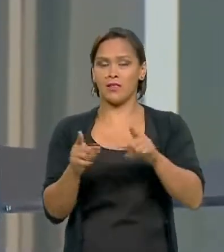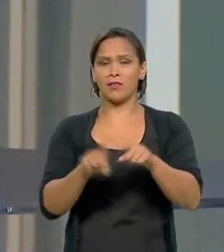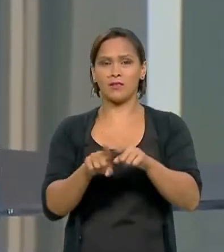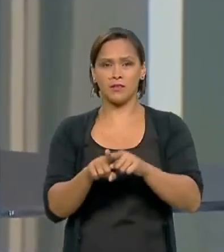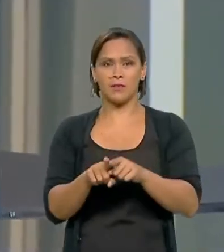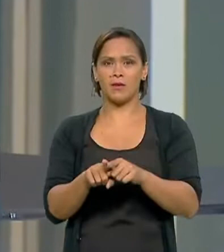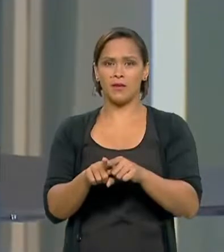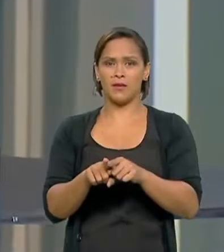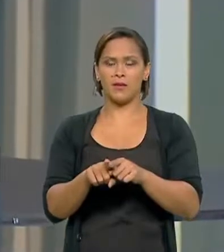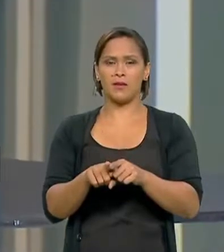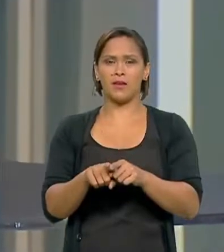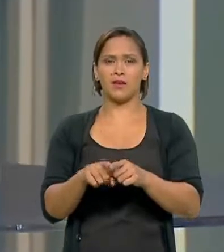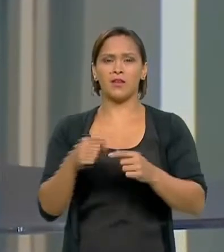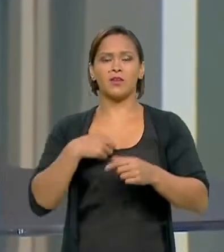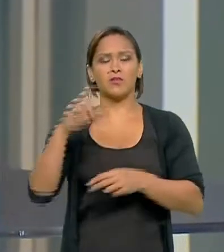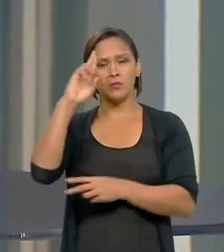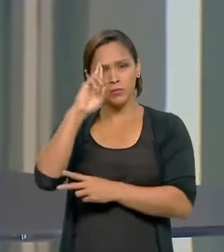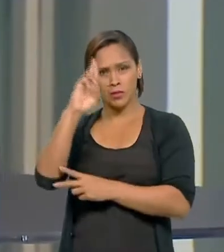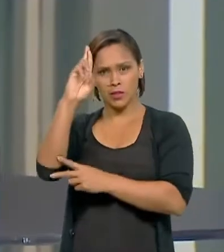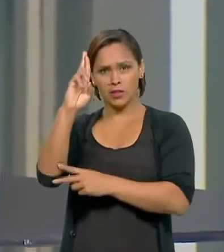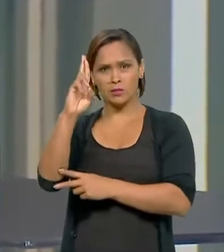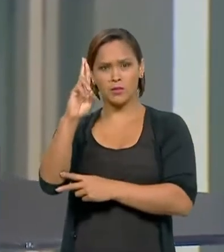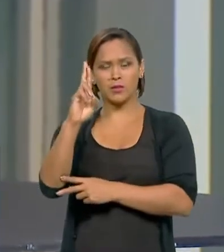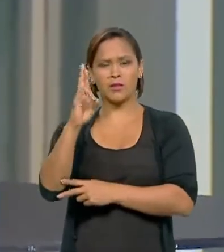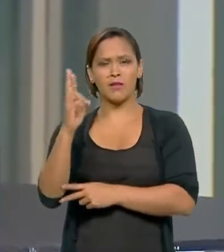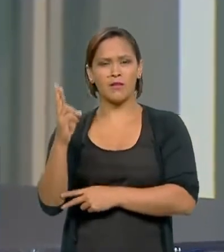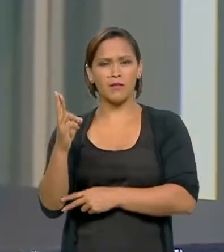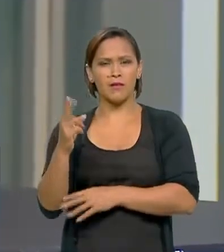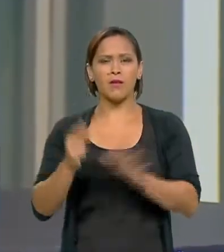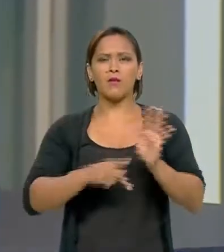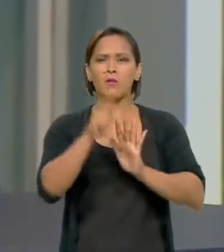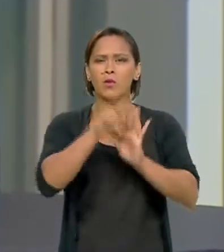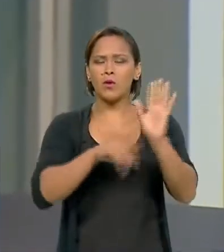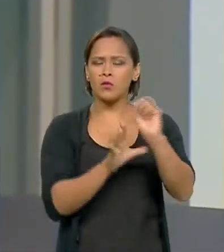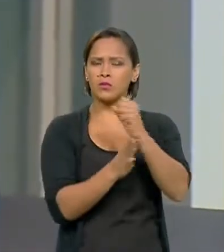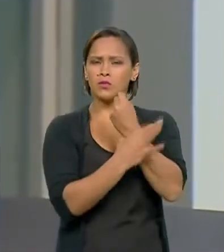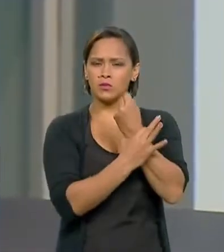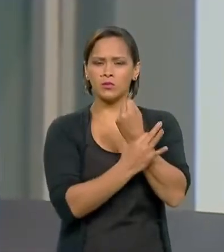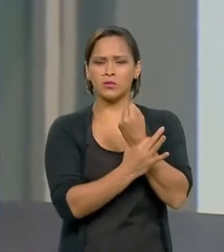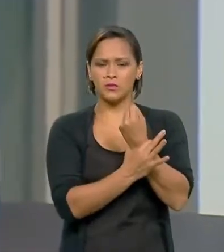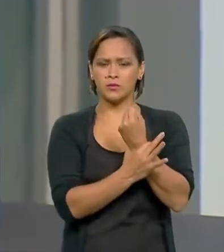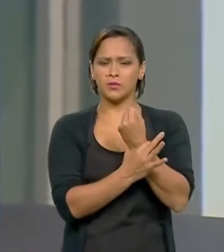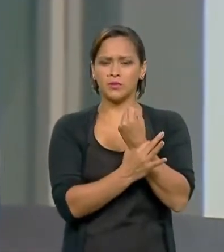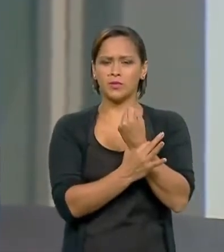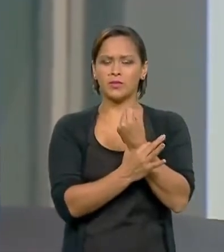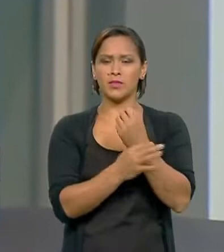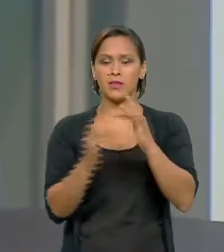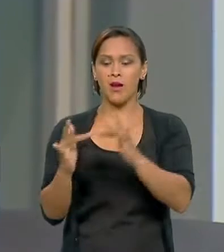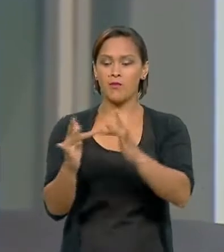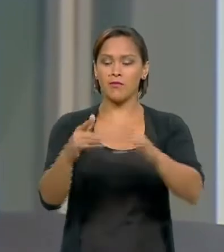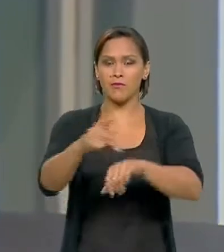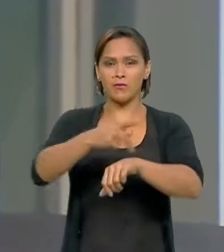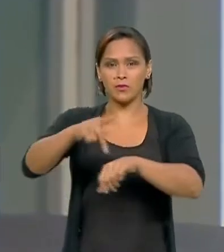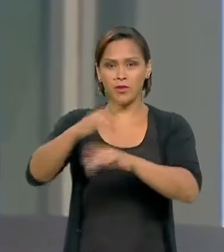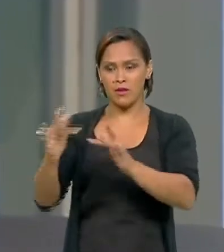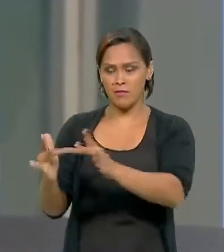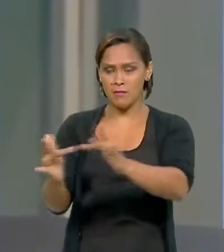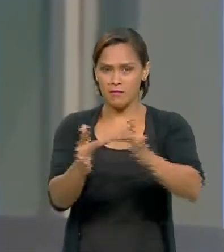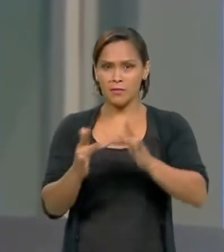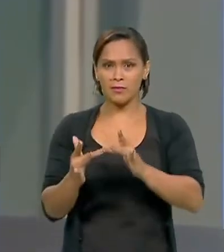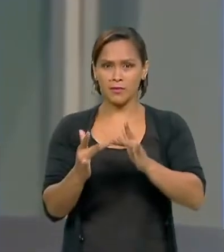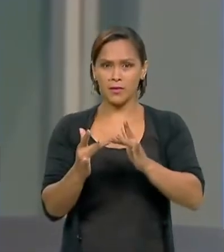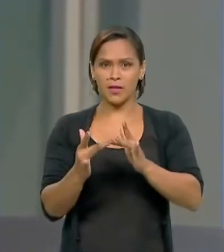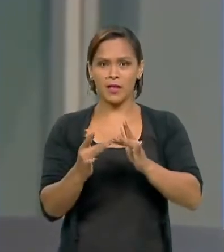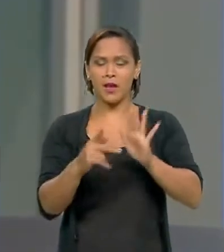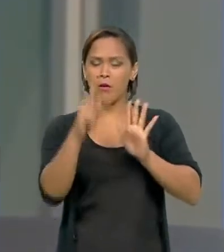nós somos os responsáveis pelo programa de proteção às fronteiras. É um programa